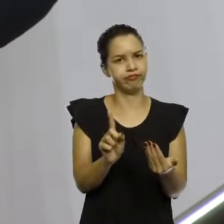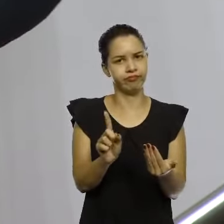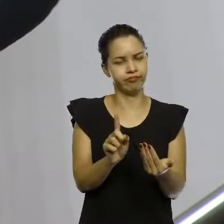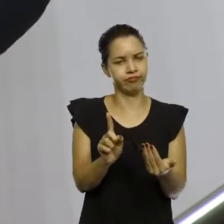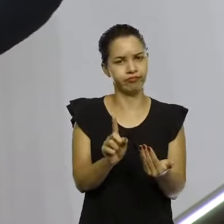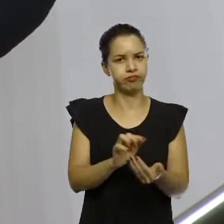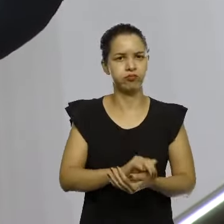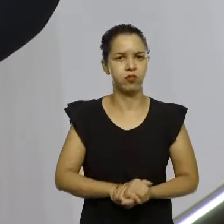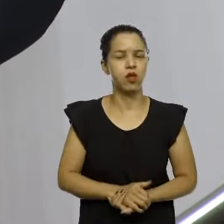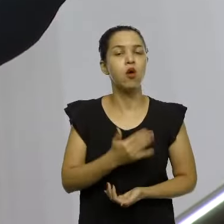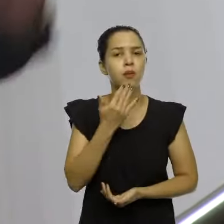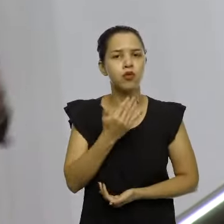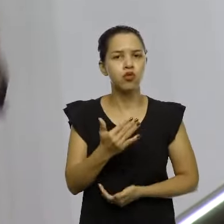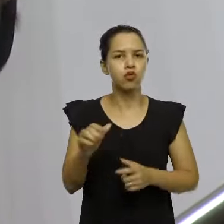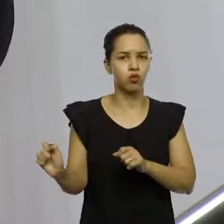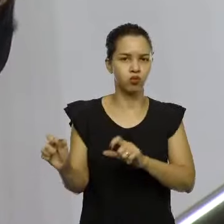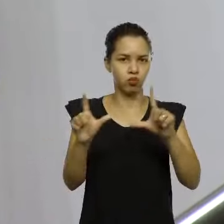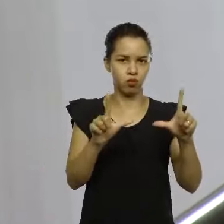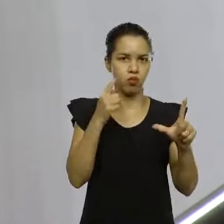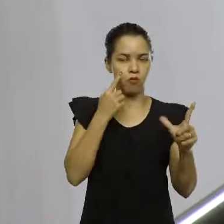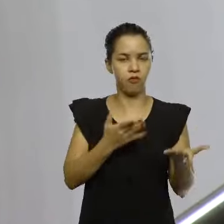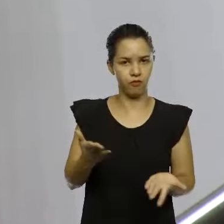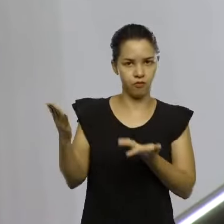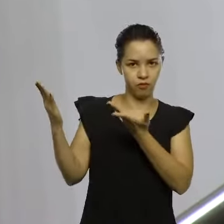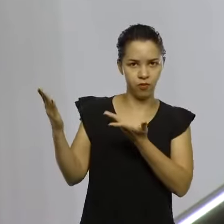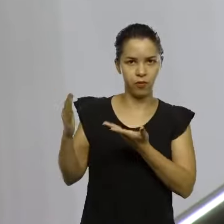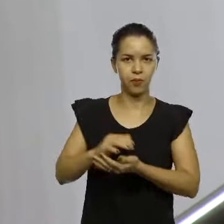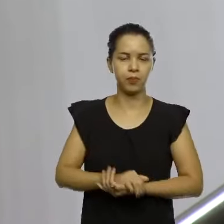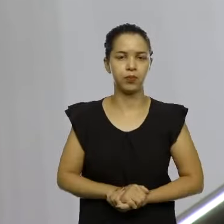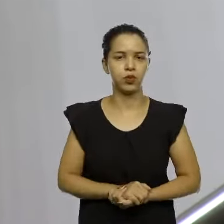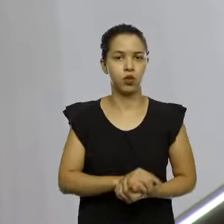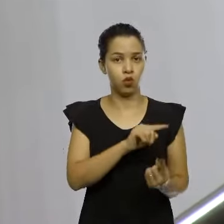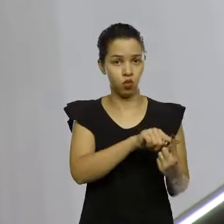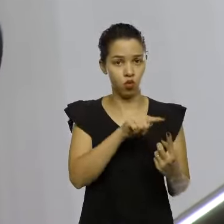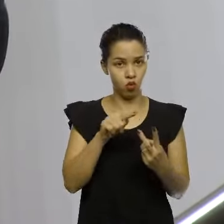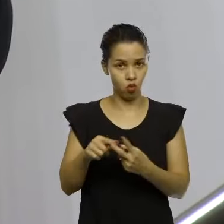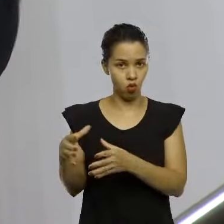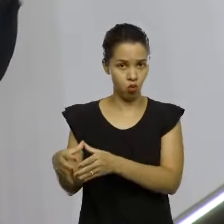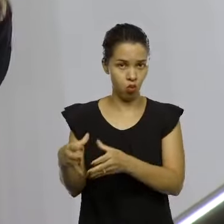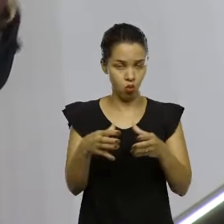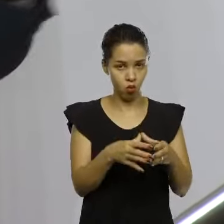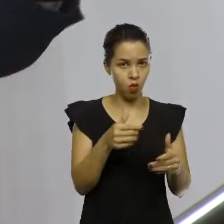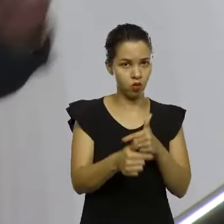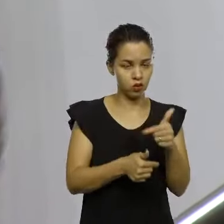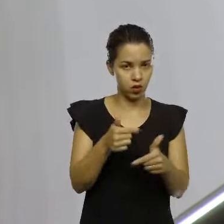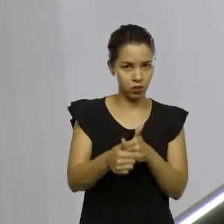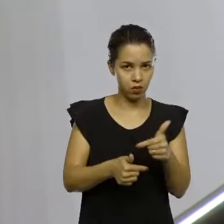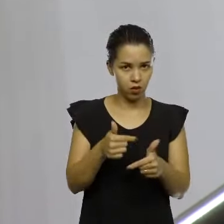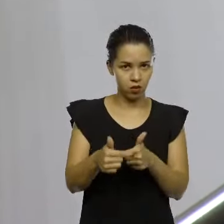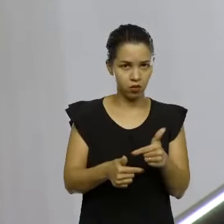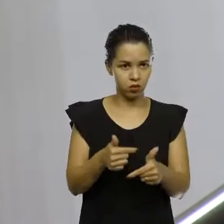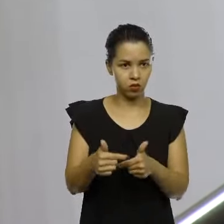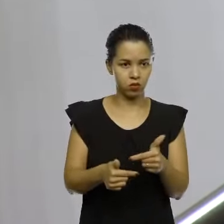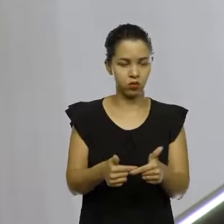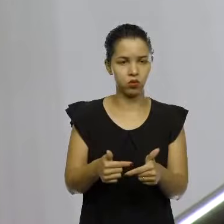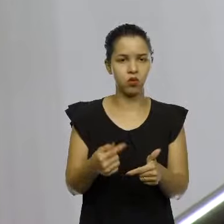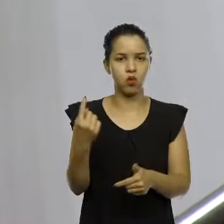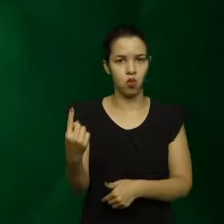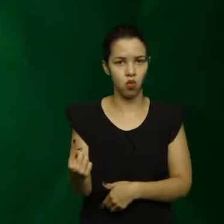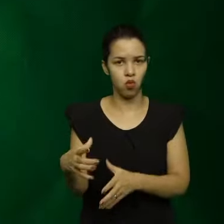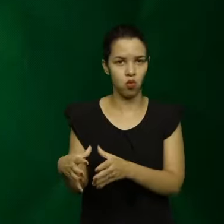Gostaria de pedir uma imagem ali. Dois grupos que eu trabalho insistentemente. Um dos grupos ali, obviamente, que eu não vou